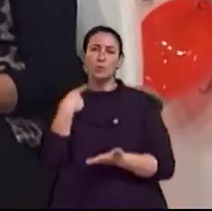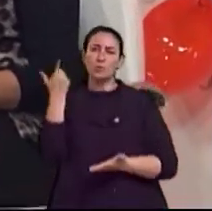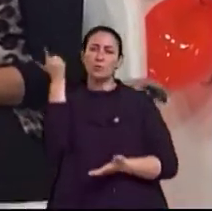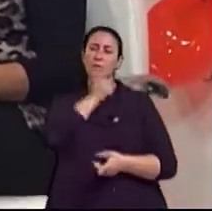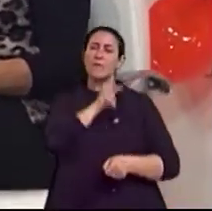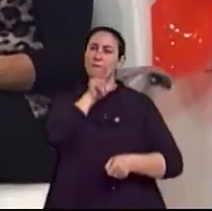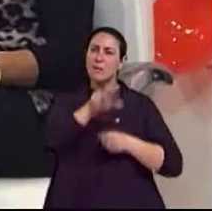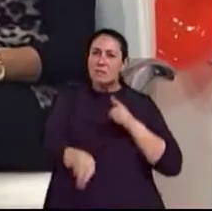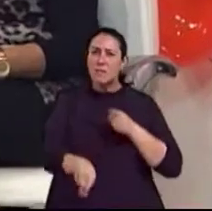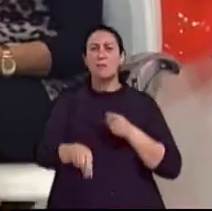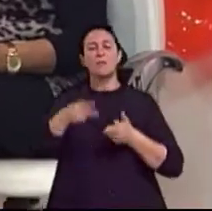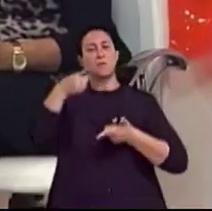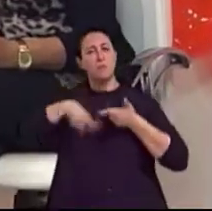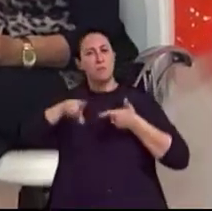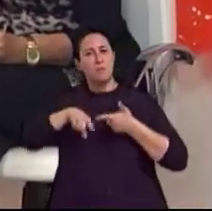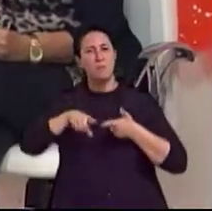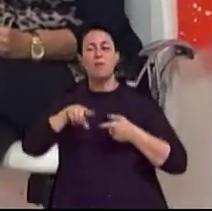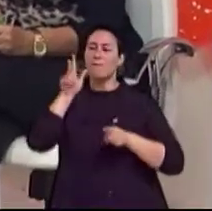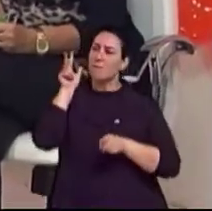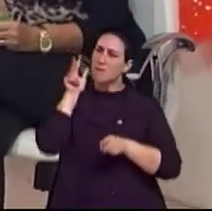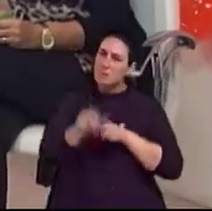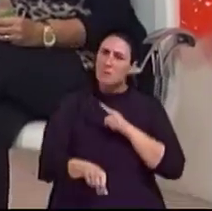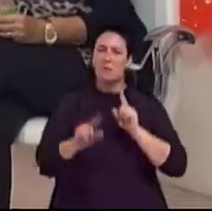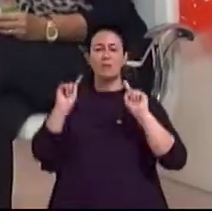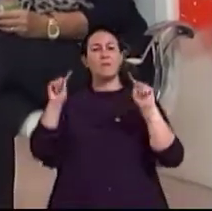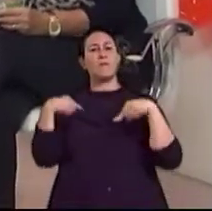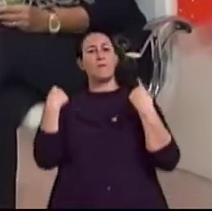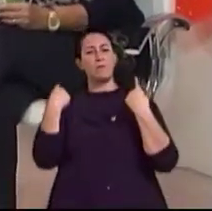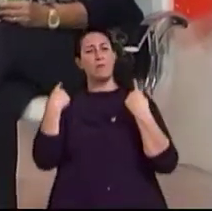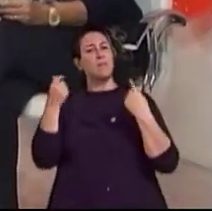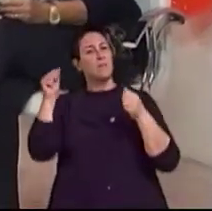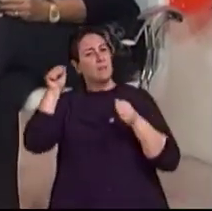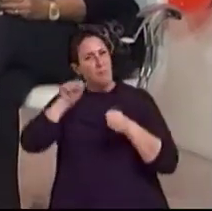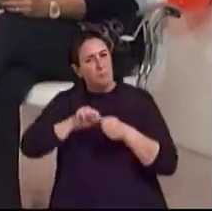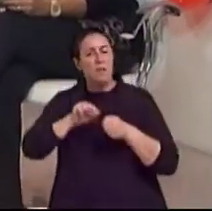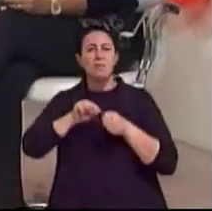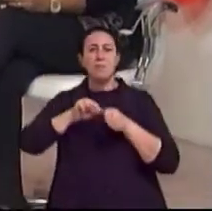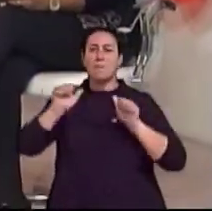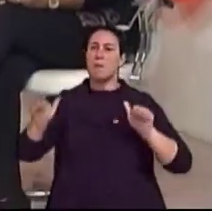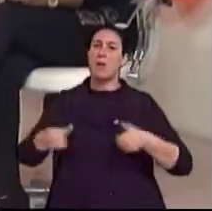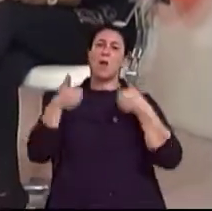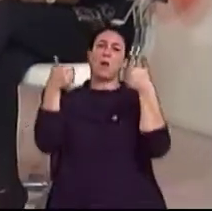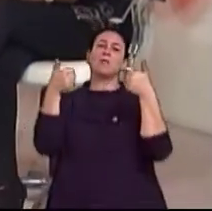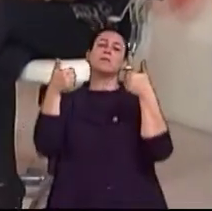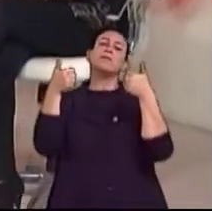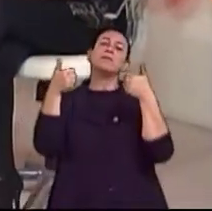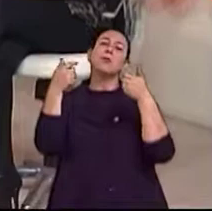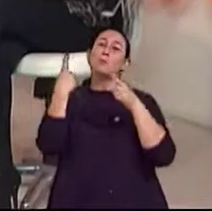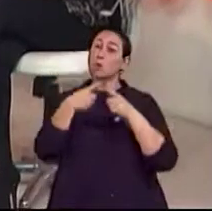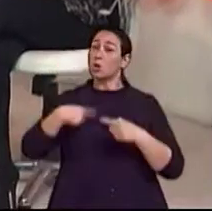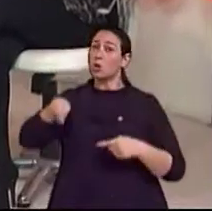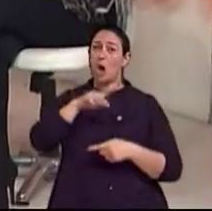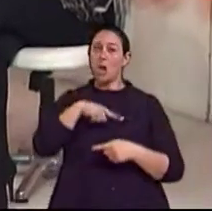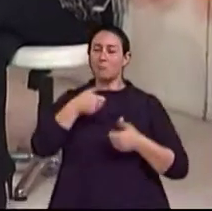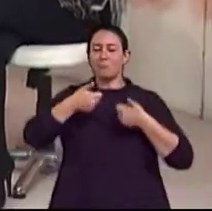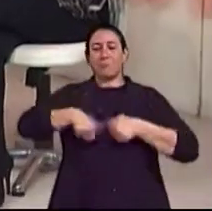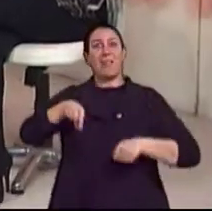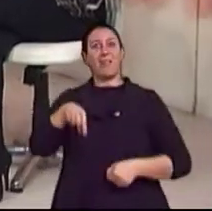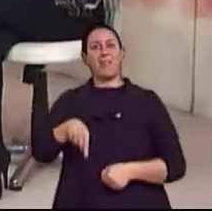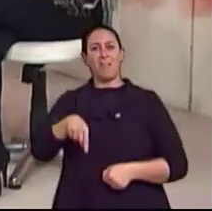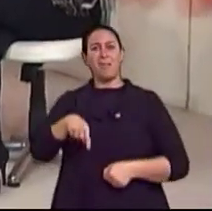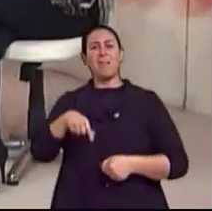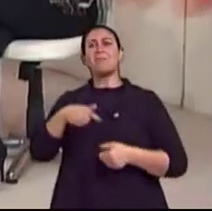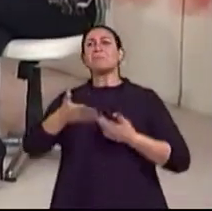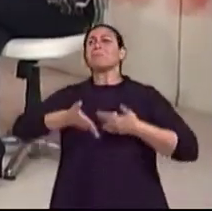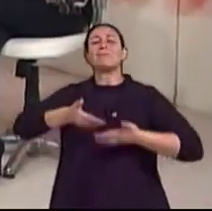vencer os conflitos, vencer os desafios e fazer um mundo bem melhor. Porque a gente não está aqui por acaso. A